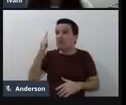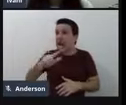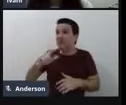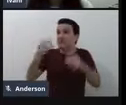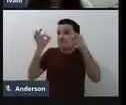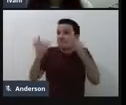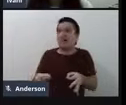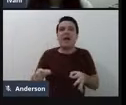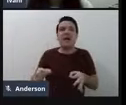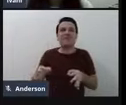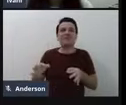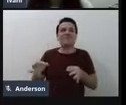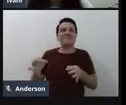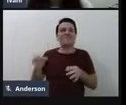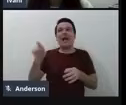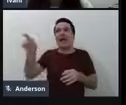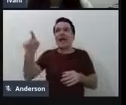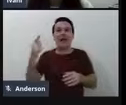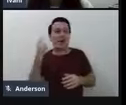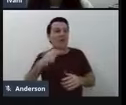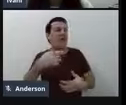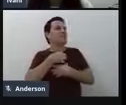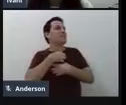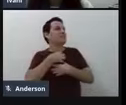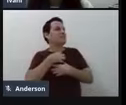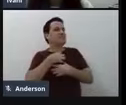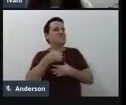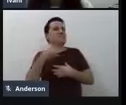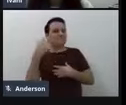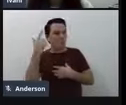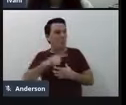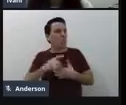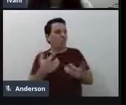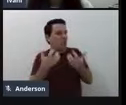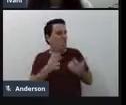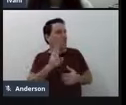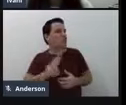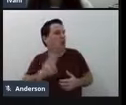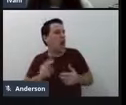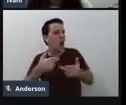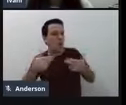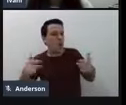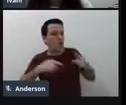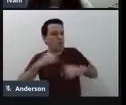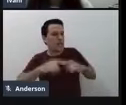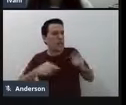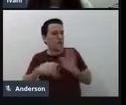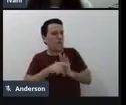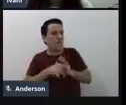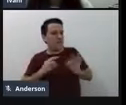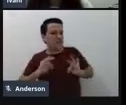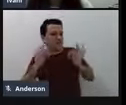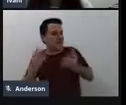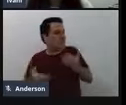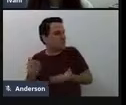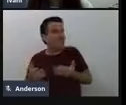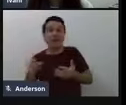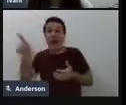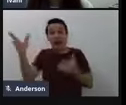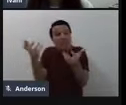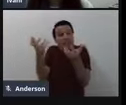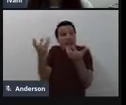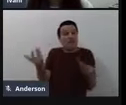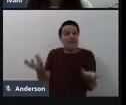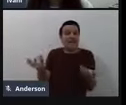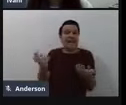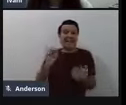sentido para aquela pessoa, de realmente ela aderir, como você diz, agora quando vem externo, meio que imposto, ela